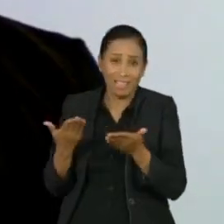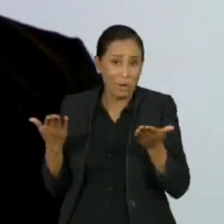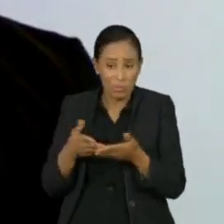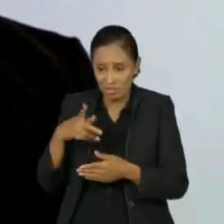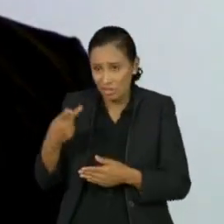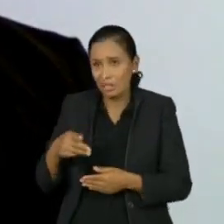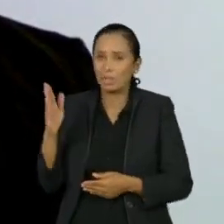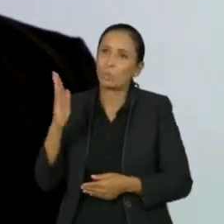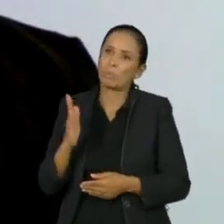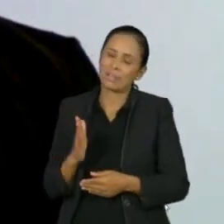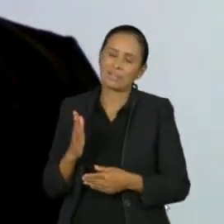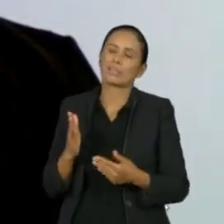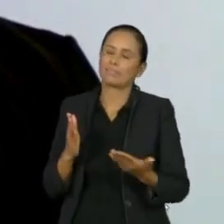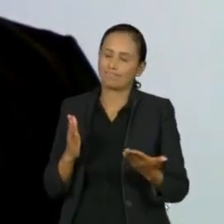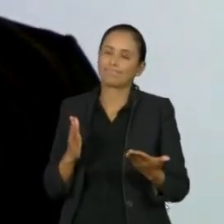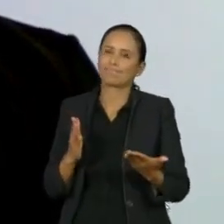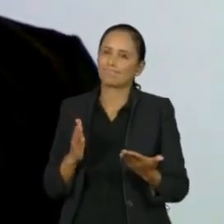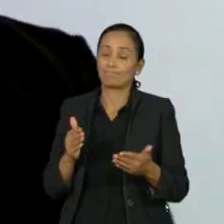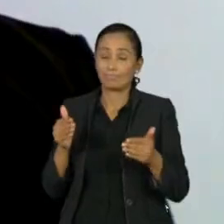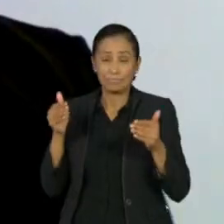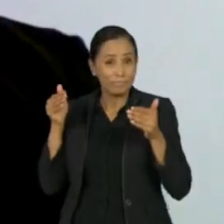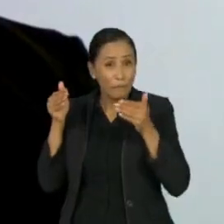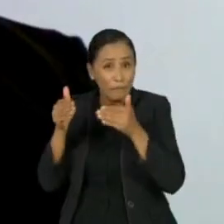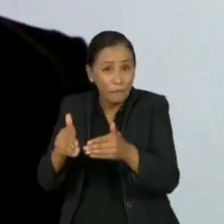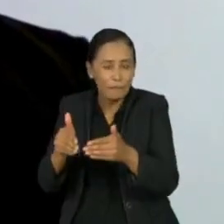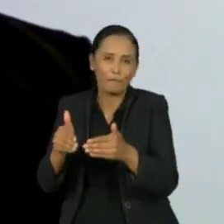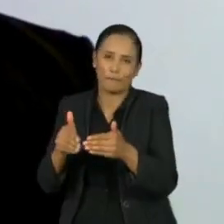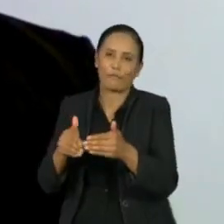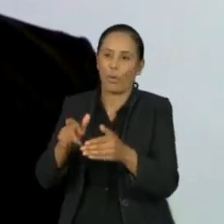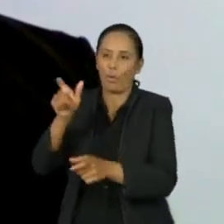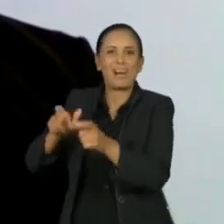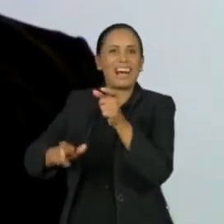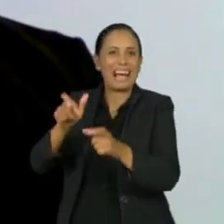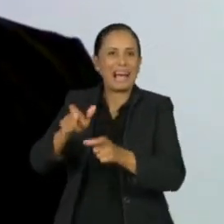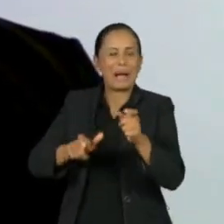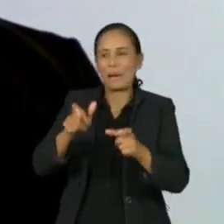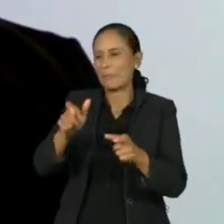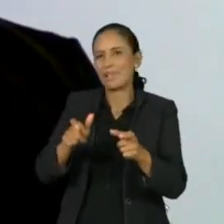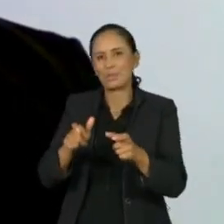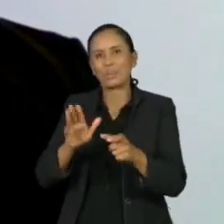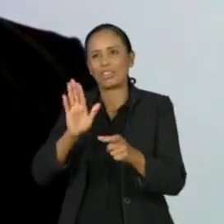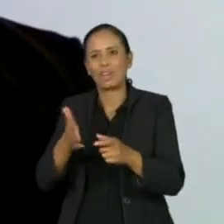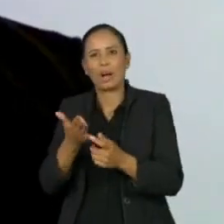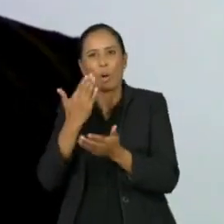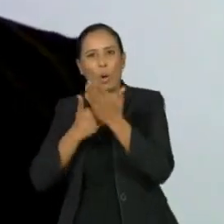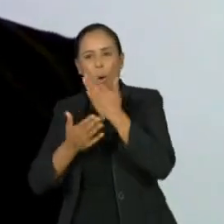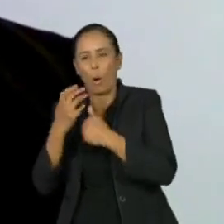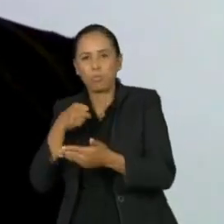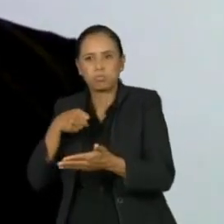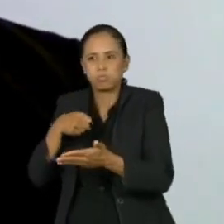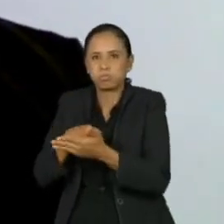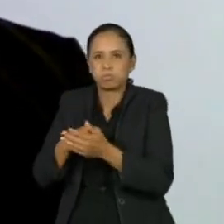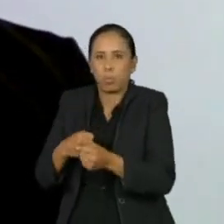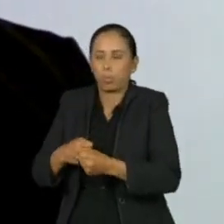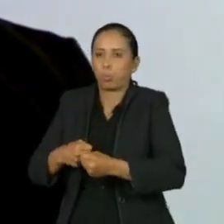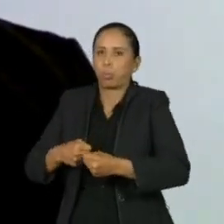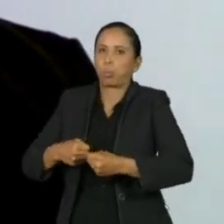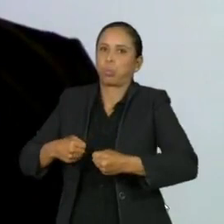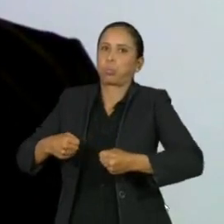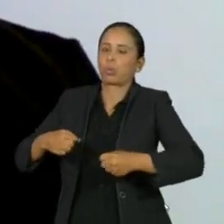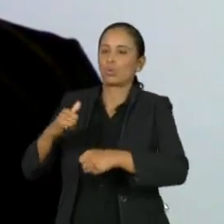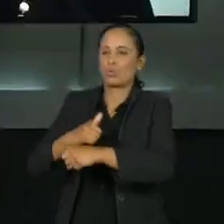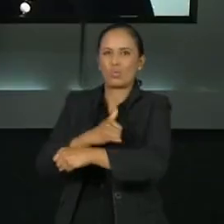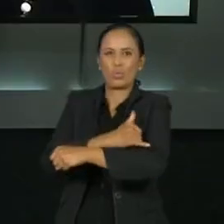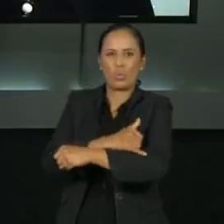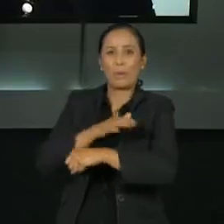especialmente, isso está mais impactante, mais aumentado em relação a outros